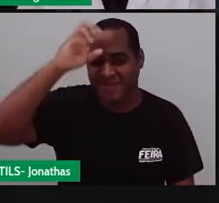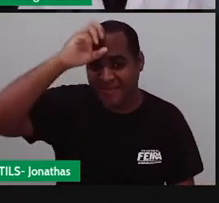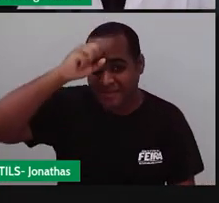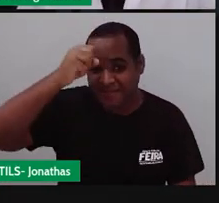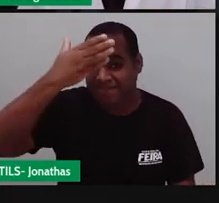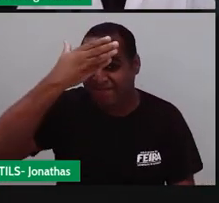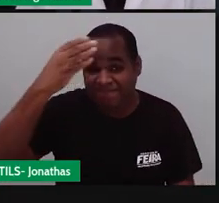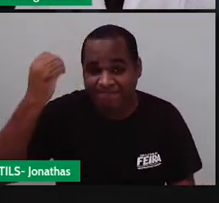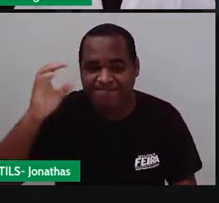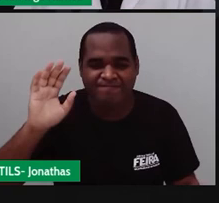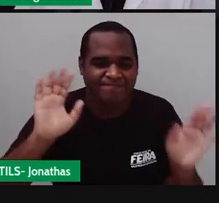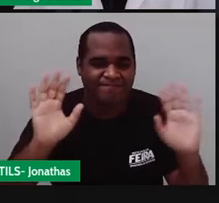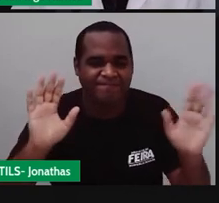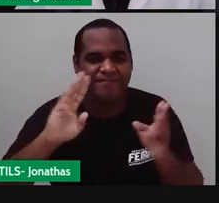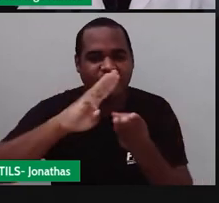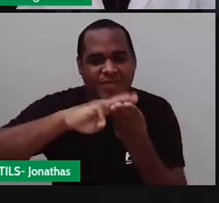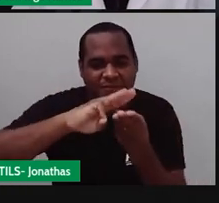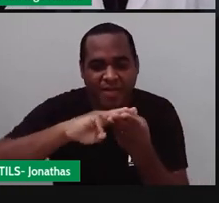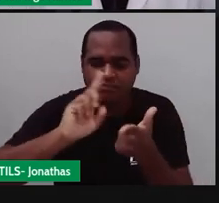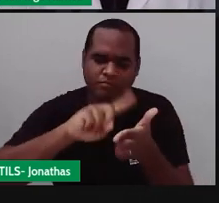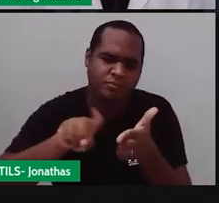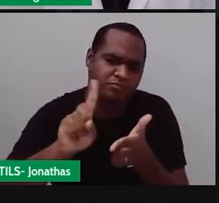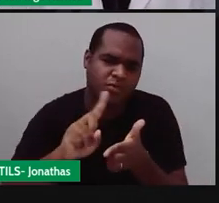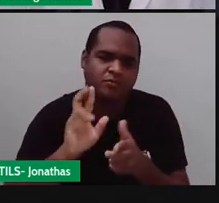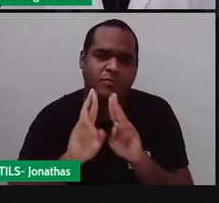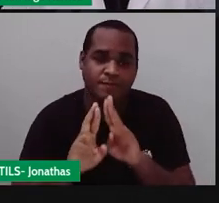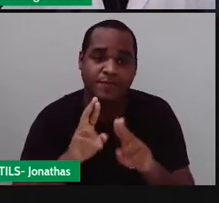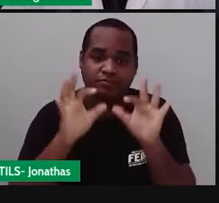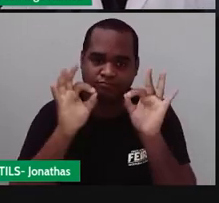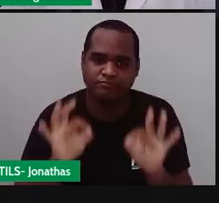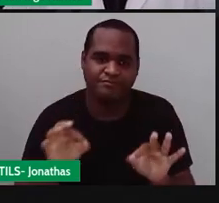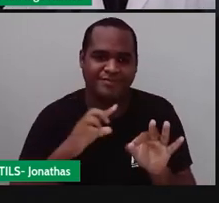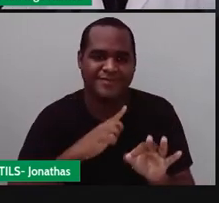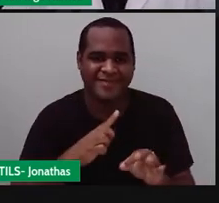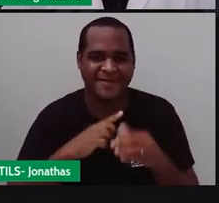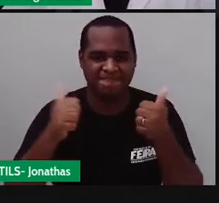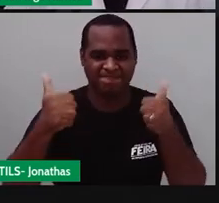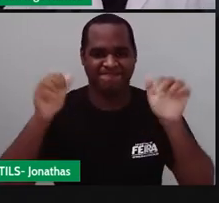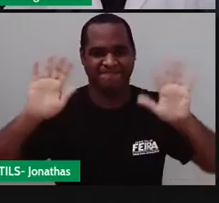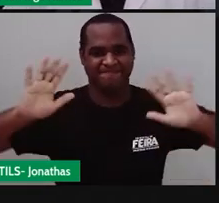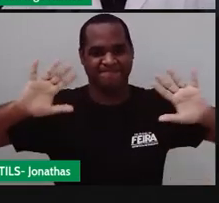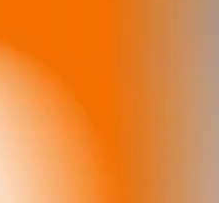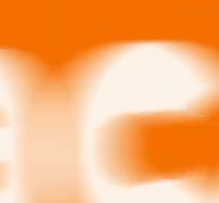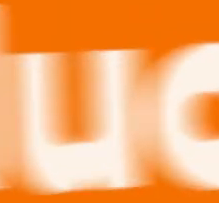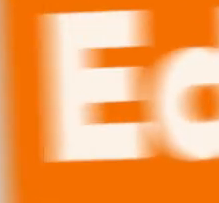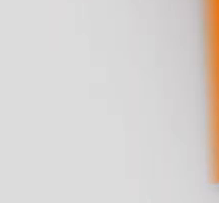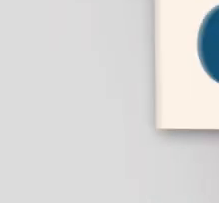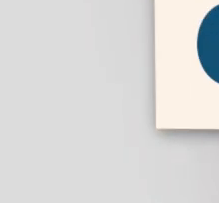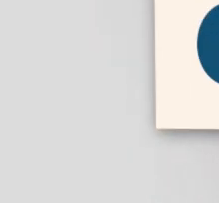esquece que matemática não é problema matemática é solução valeu bye bye